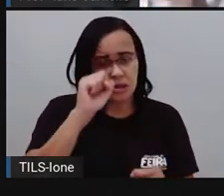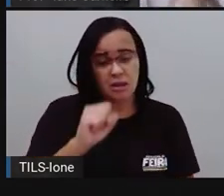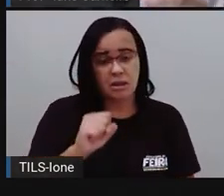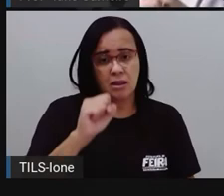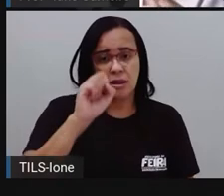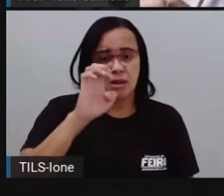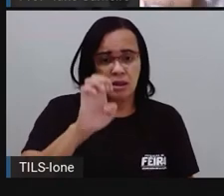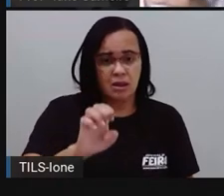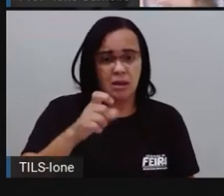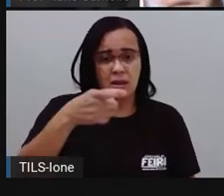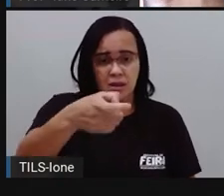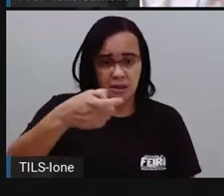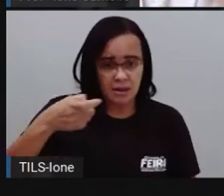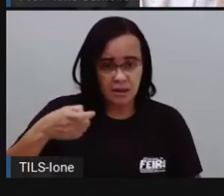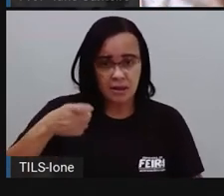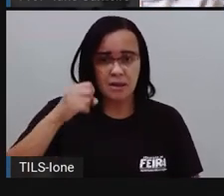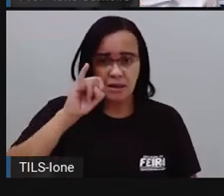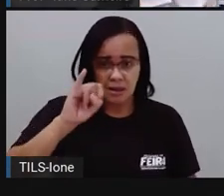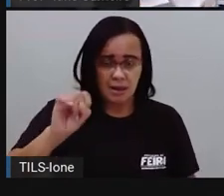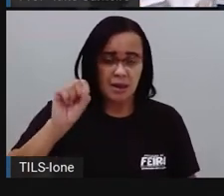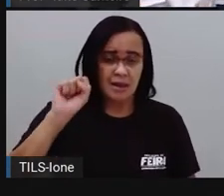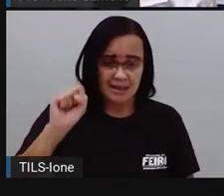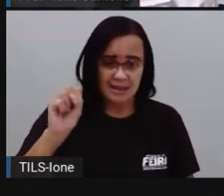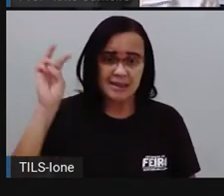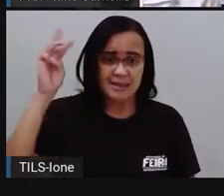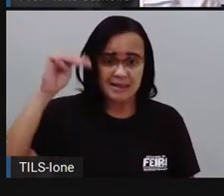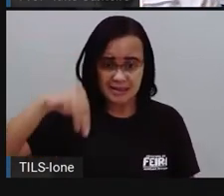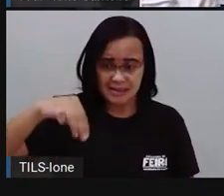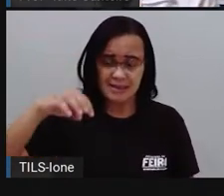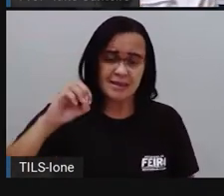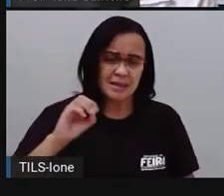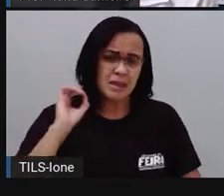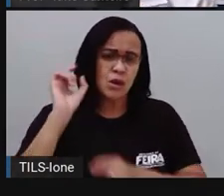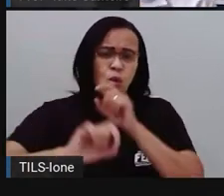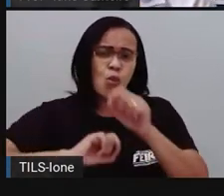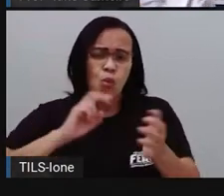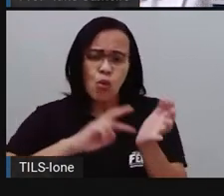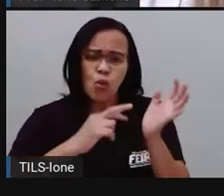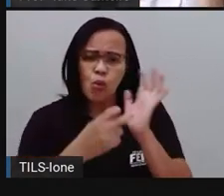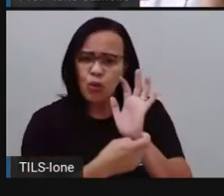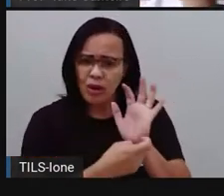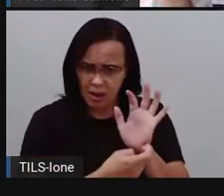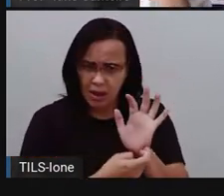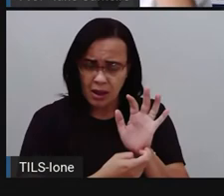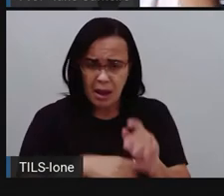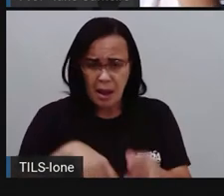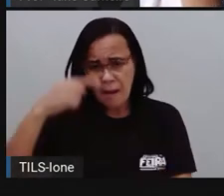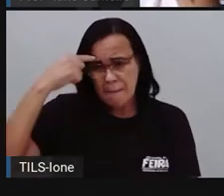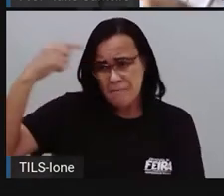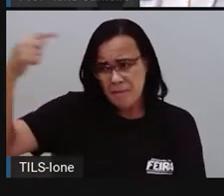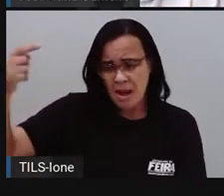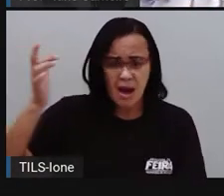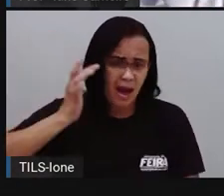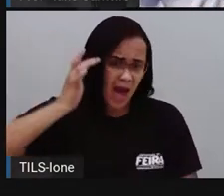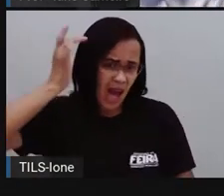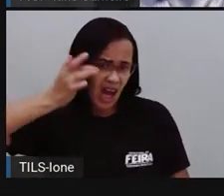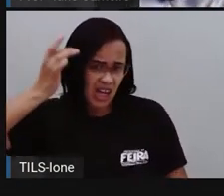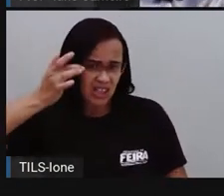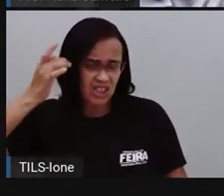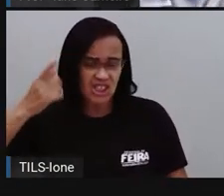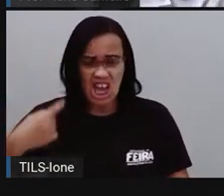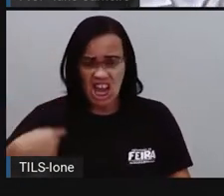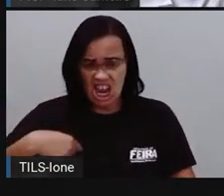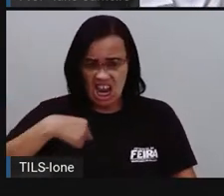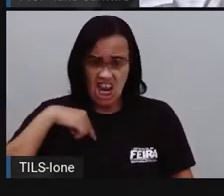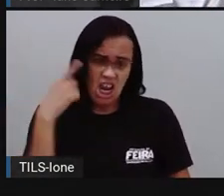um gênero, né? Um sexo que é mais poderoso que ele. Por exemplo, aqui, ó, achar que porque é homem, merece ganhar mais dinheiro que